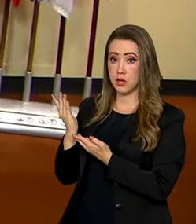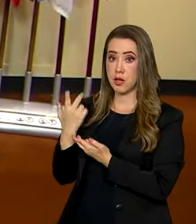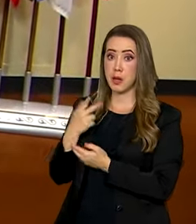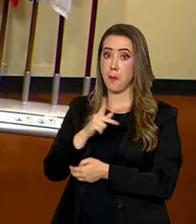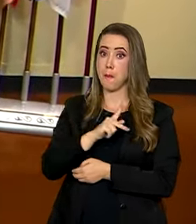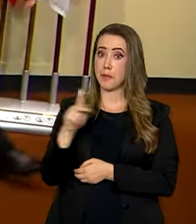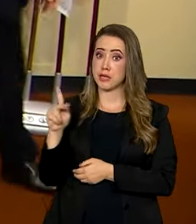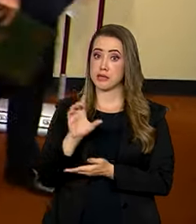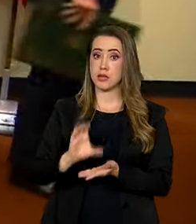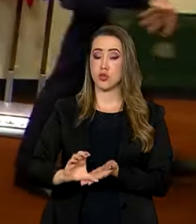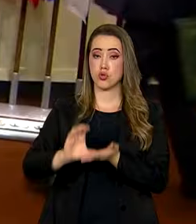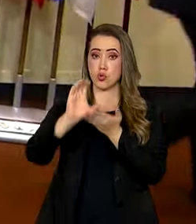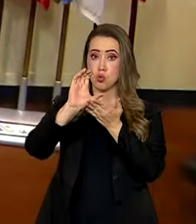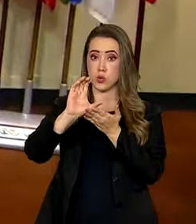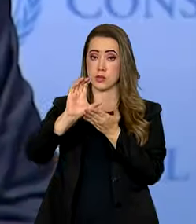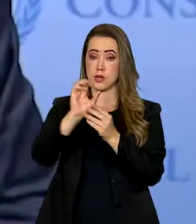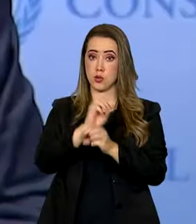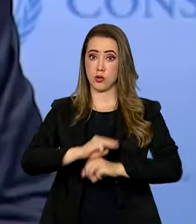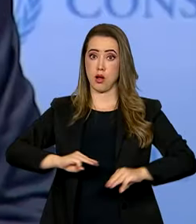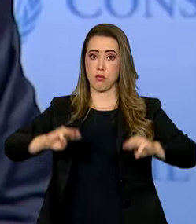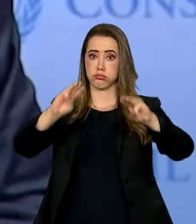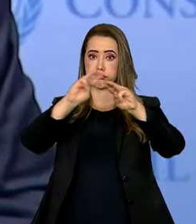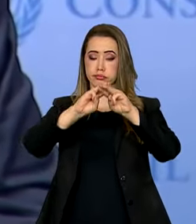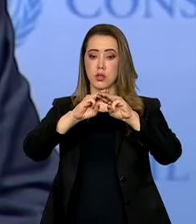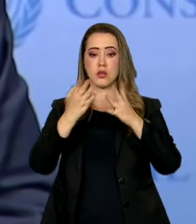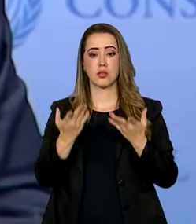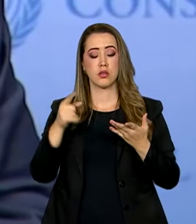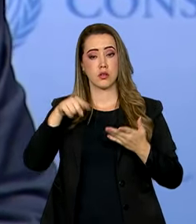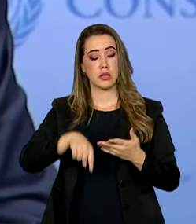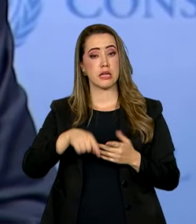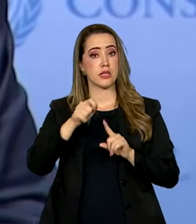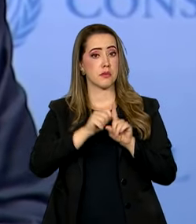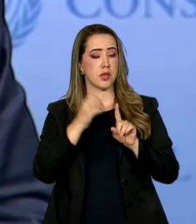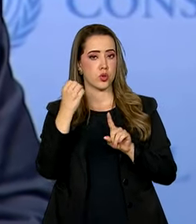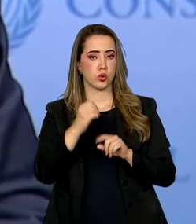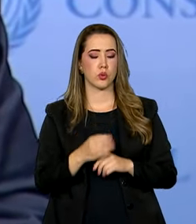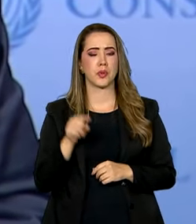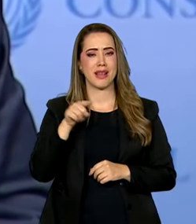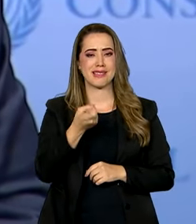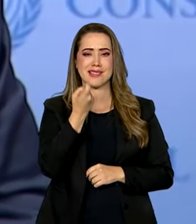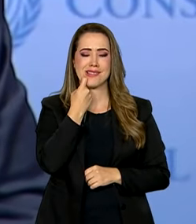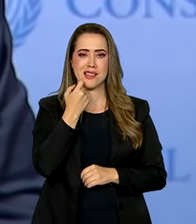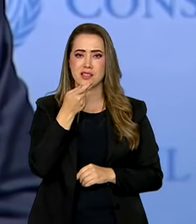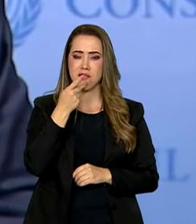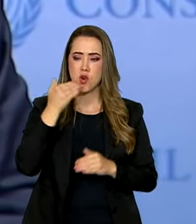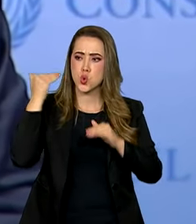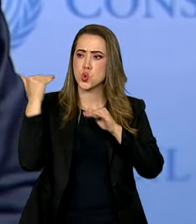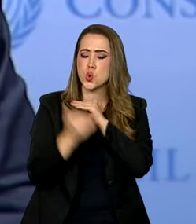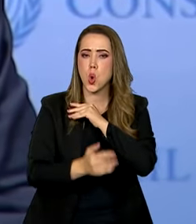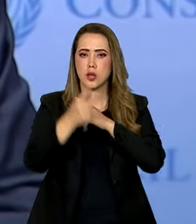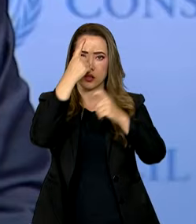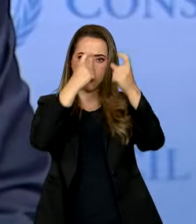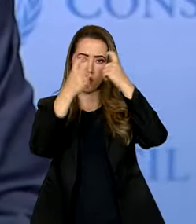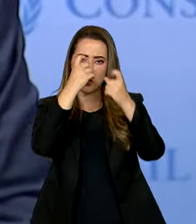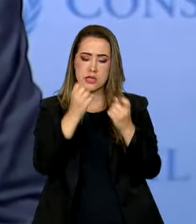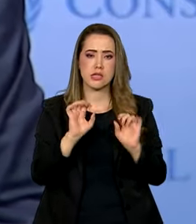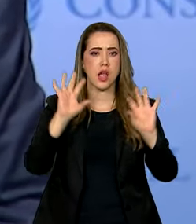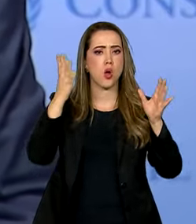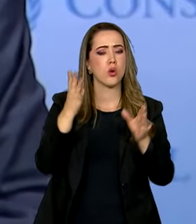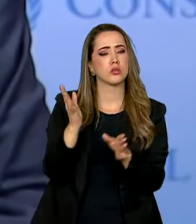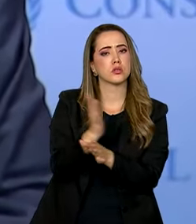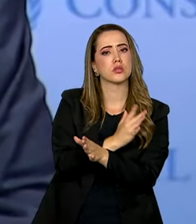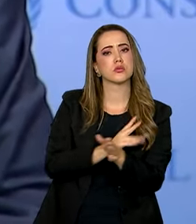Segurança da ONU neste mês de outubro. Nesta sexta-feira, ele condenou a violência que ocorre na faixa de Gaza em meio ao